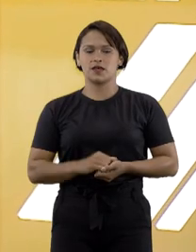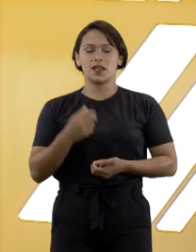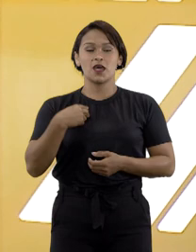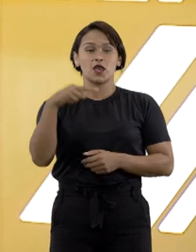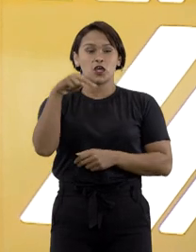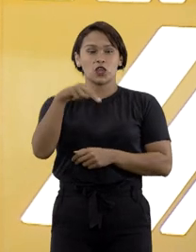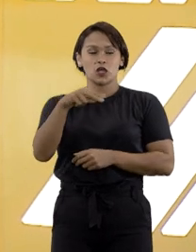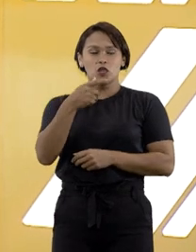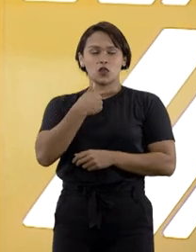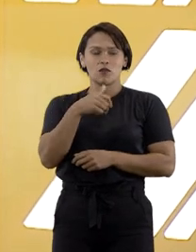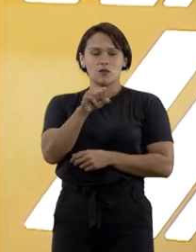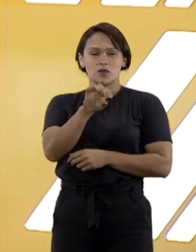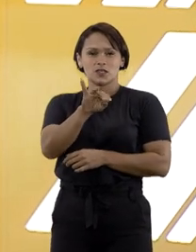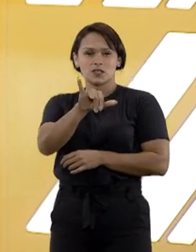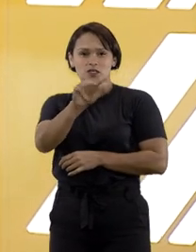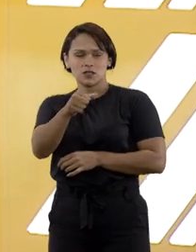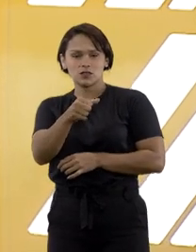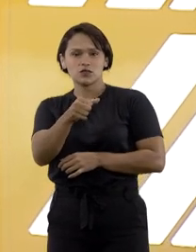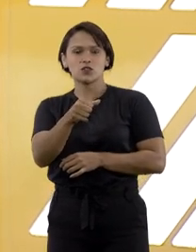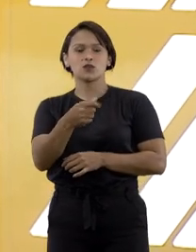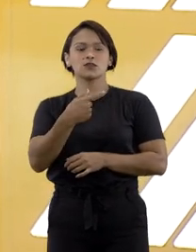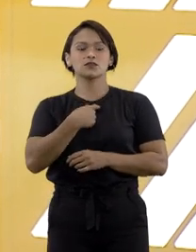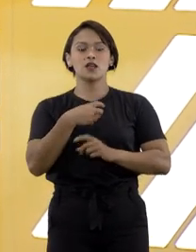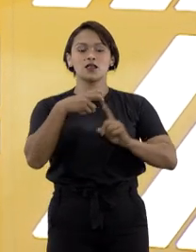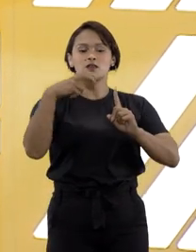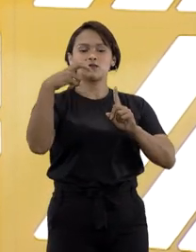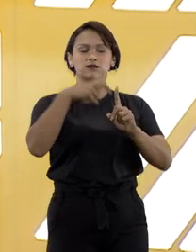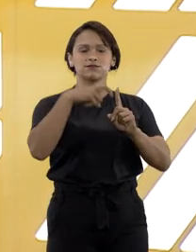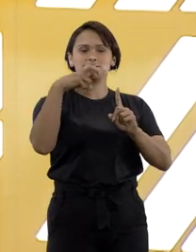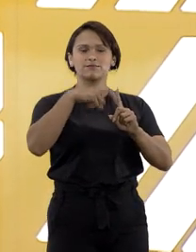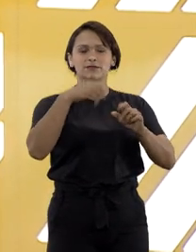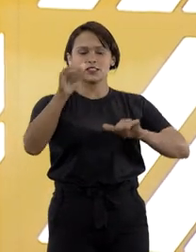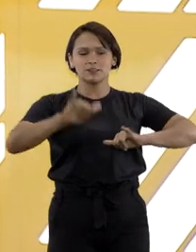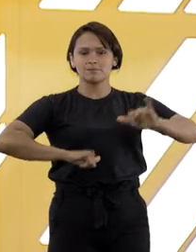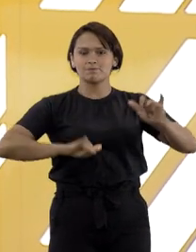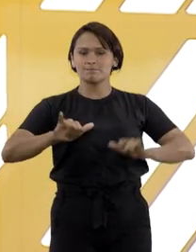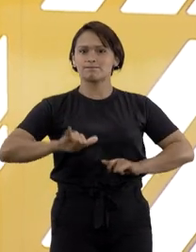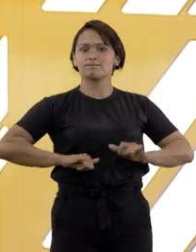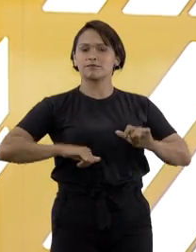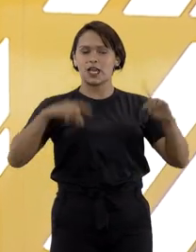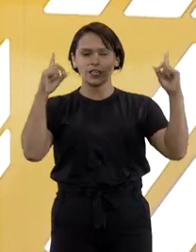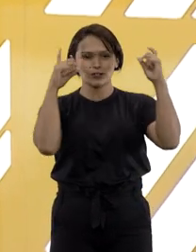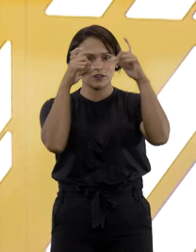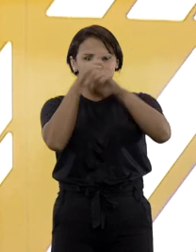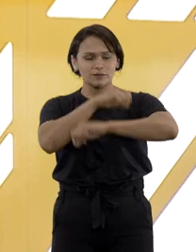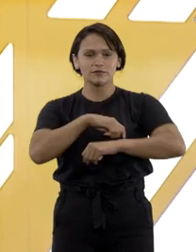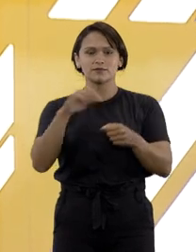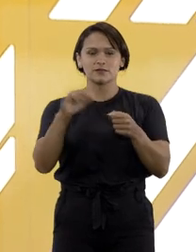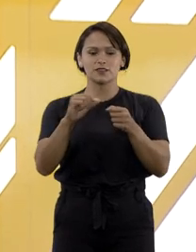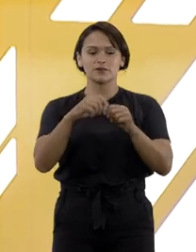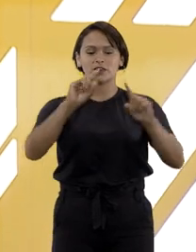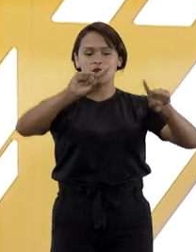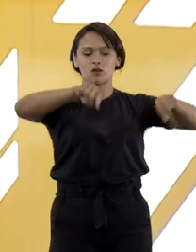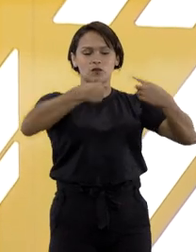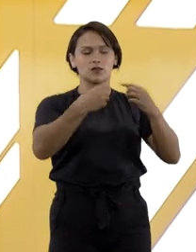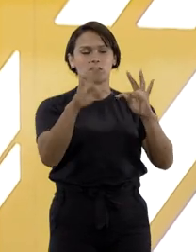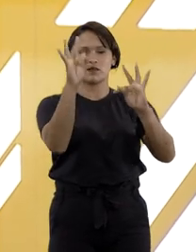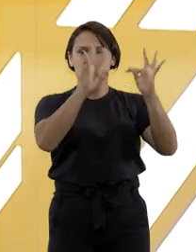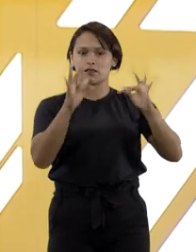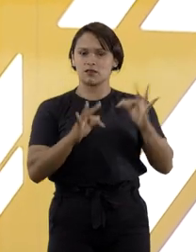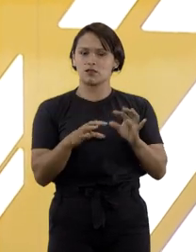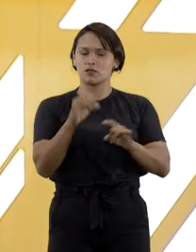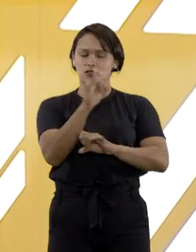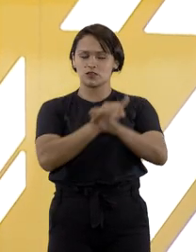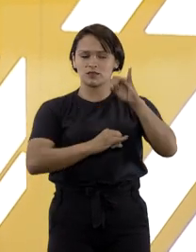Em novembro, o Superior Tribunal de Justiça sofreu o pior ataque hacker já realizado contra a rede de